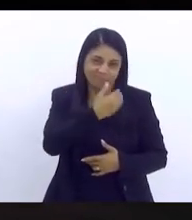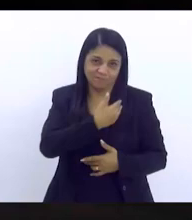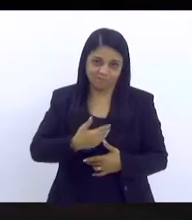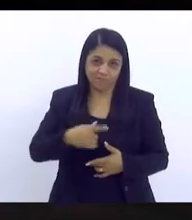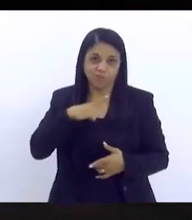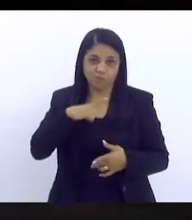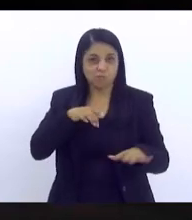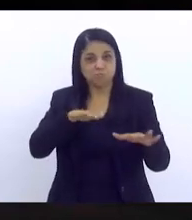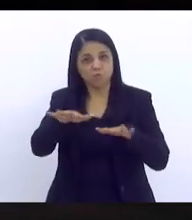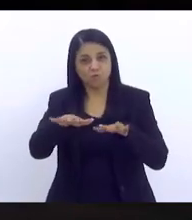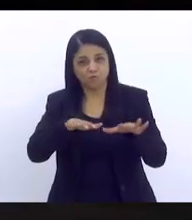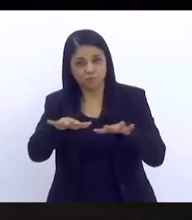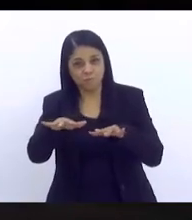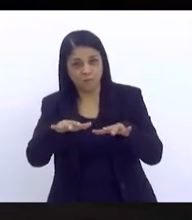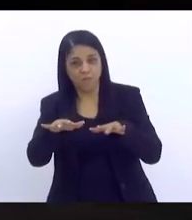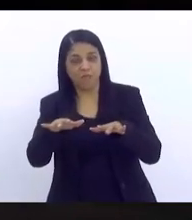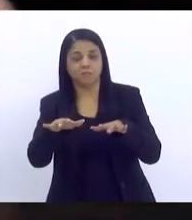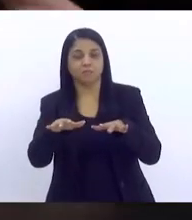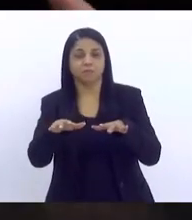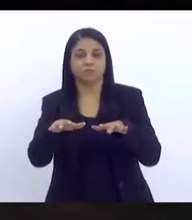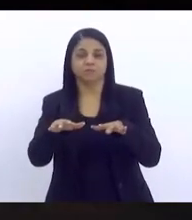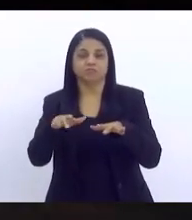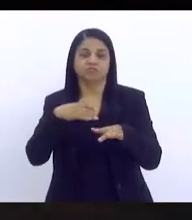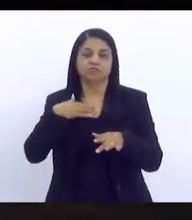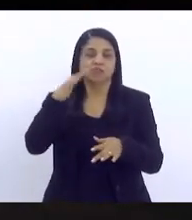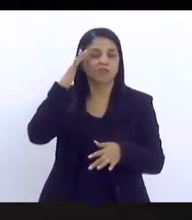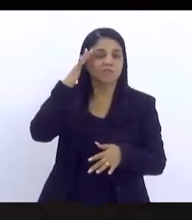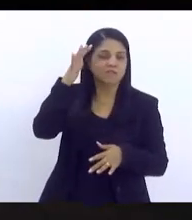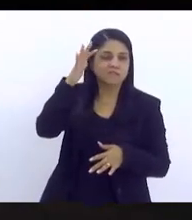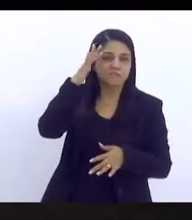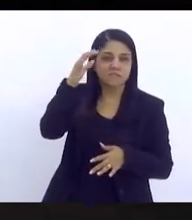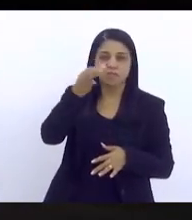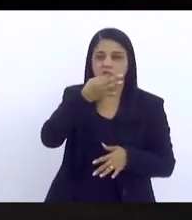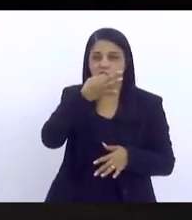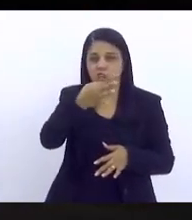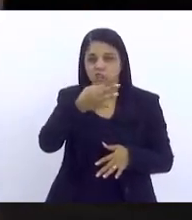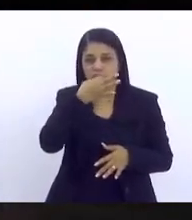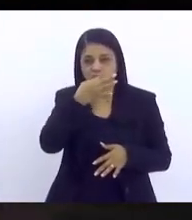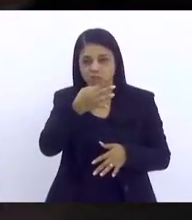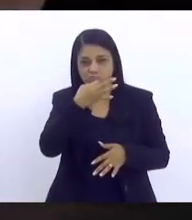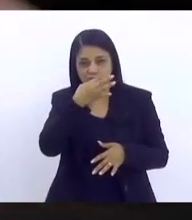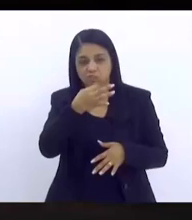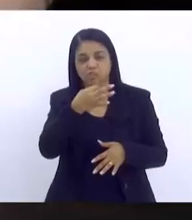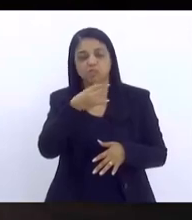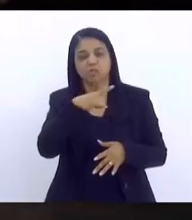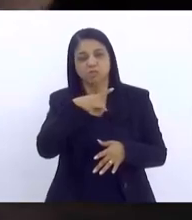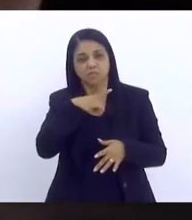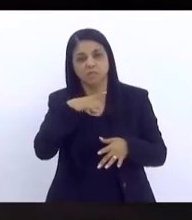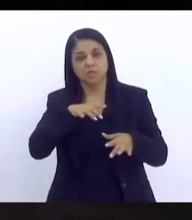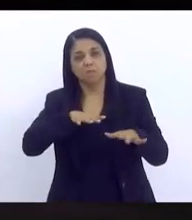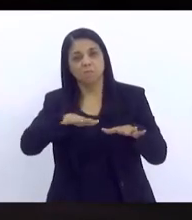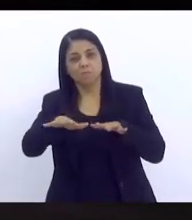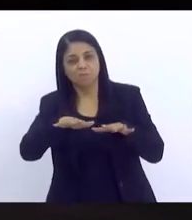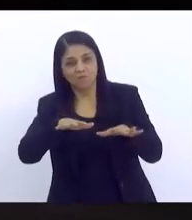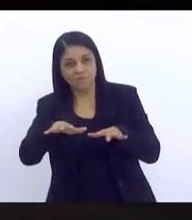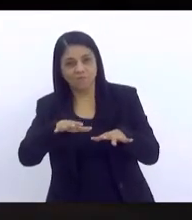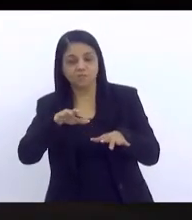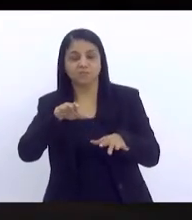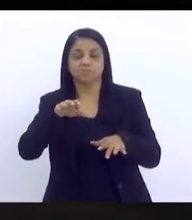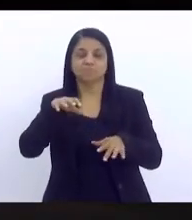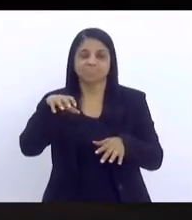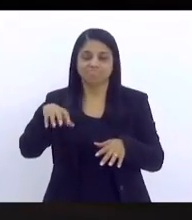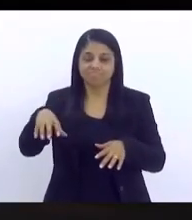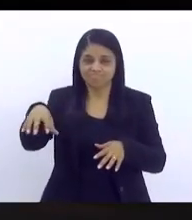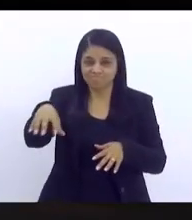movimentos instituintes de reflexão, de crítica, e têm movimentos e setores de